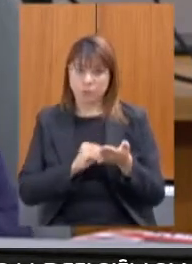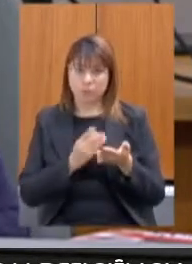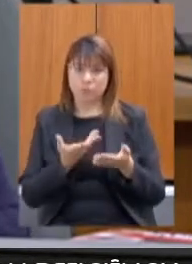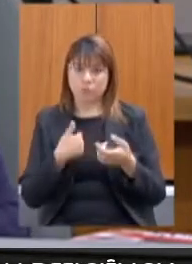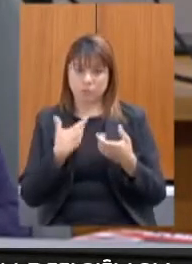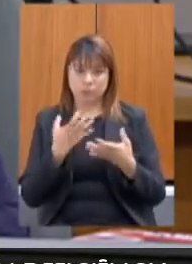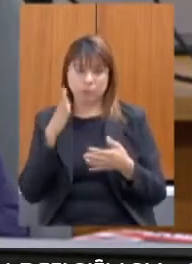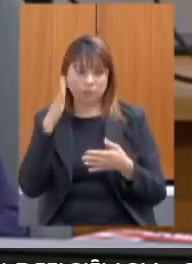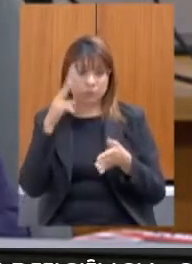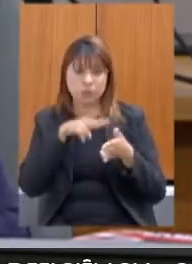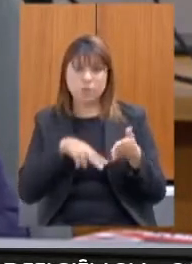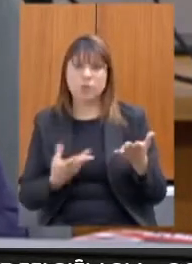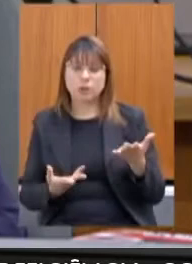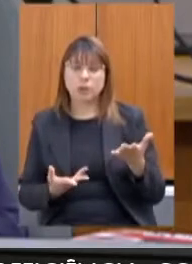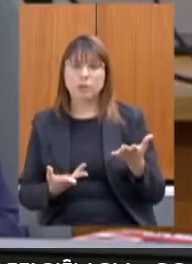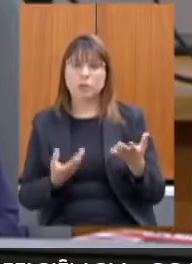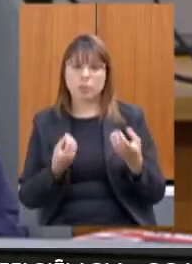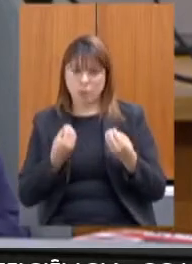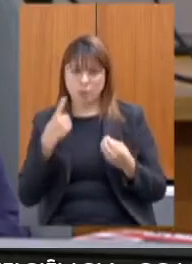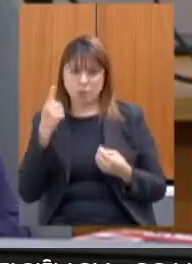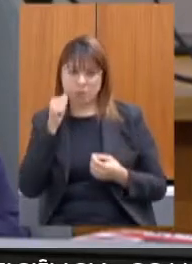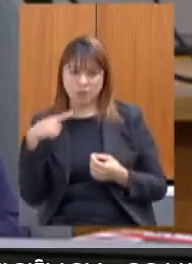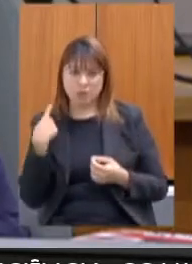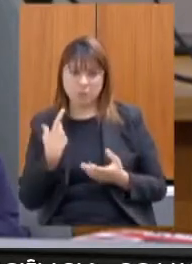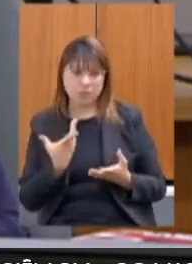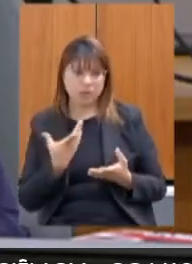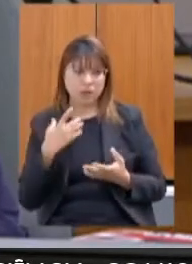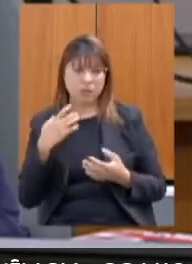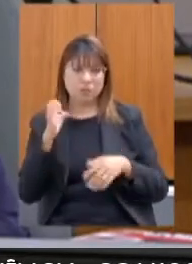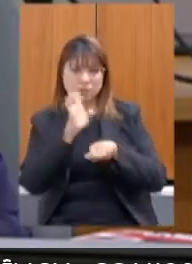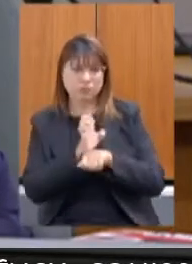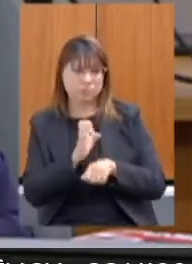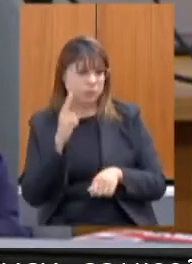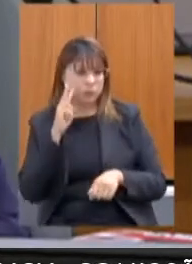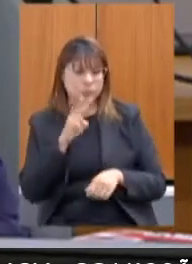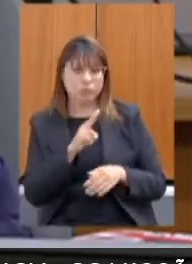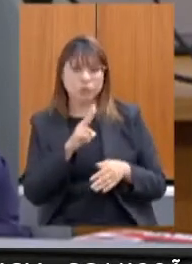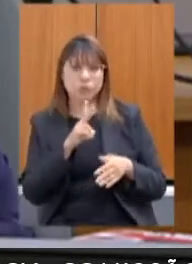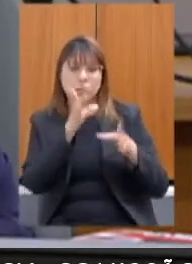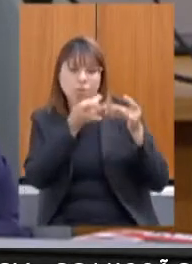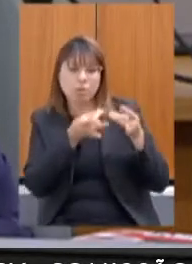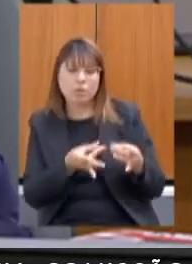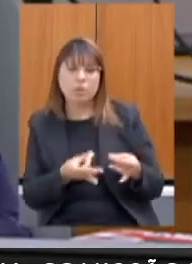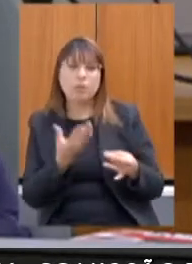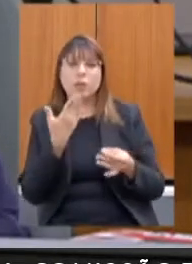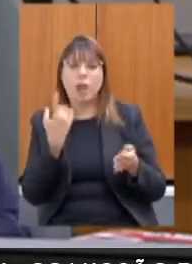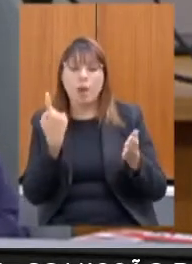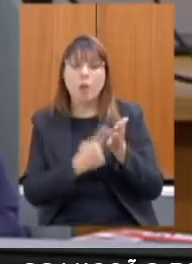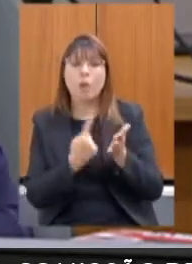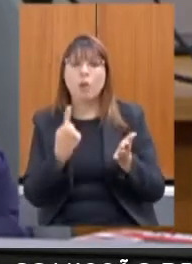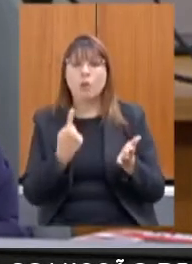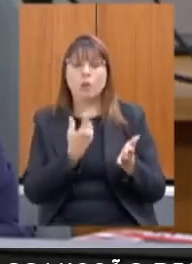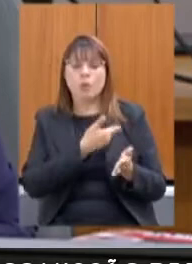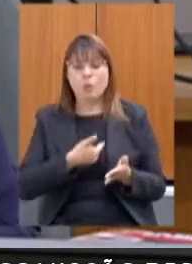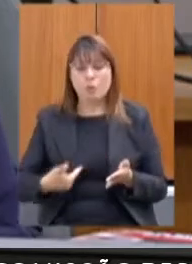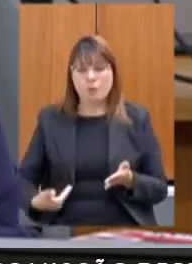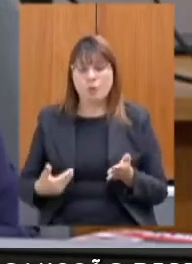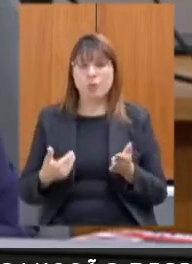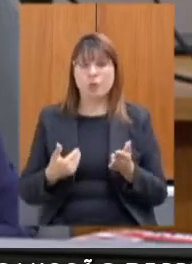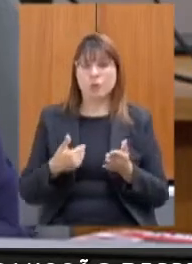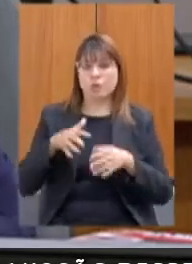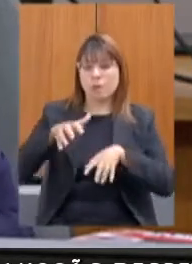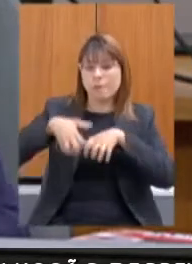acesso, como é uma deputada estadual não consegue ter acesso a uma minuta de um acordo do governo do Estado com uma